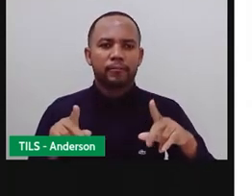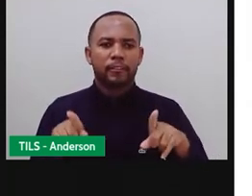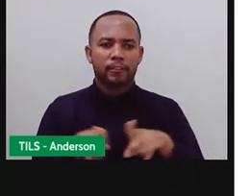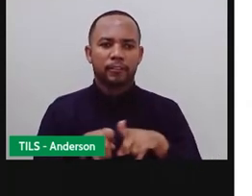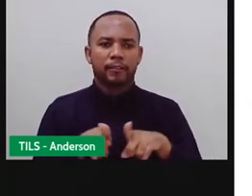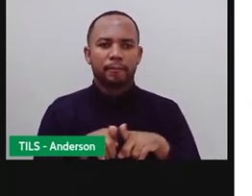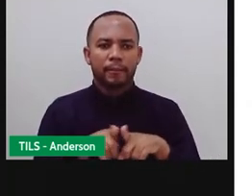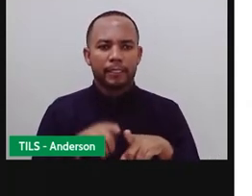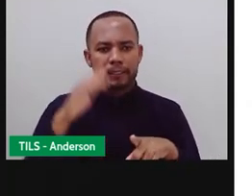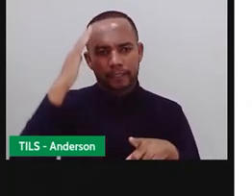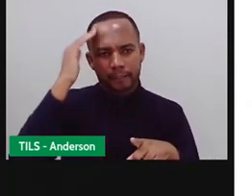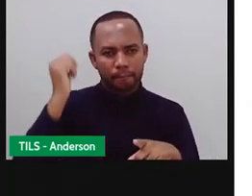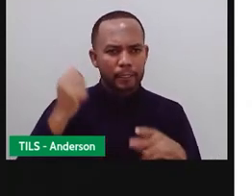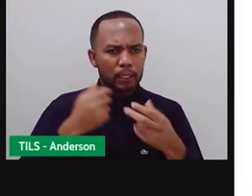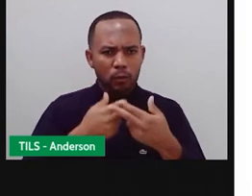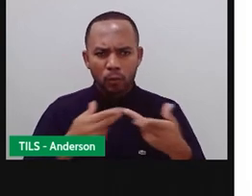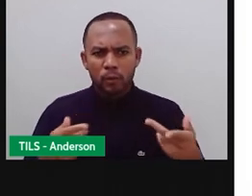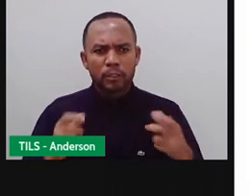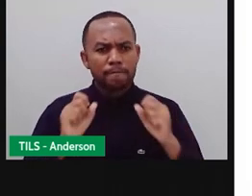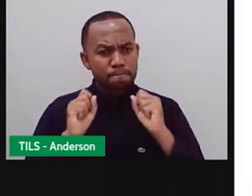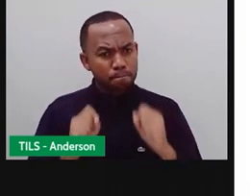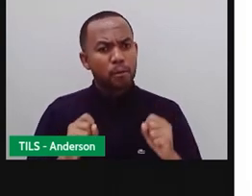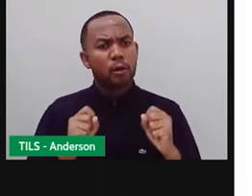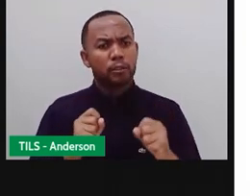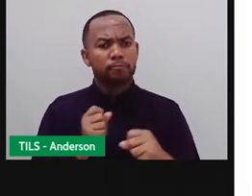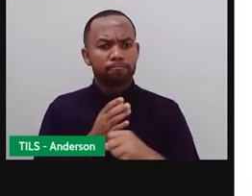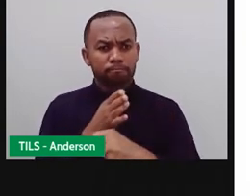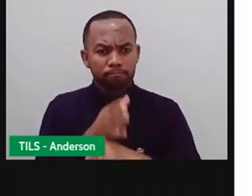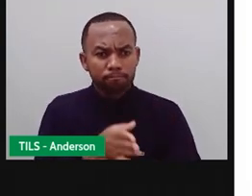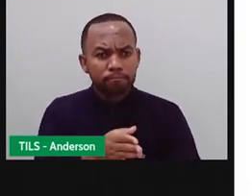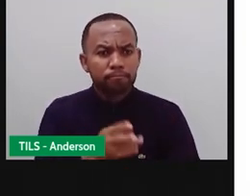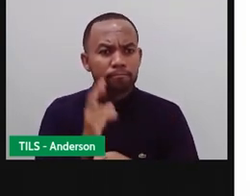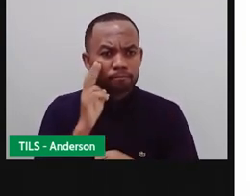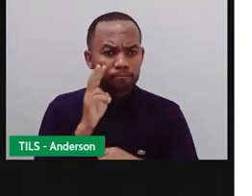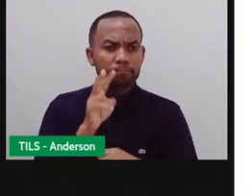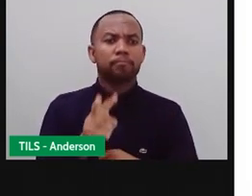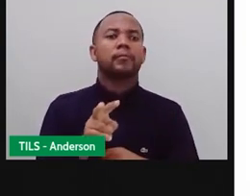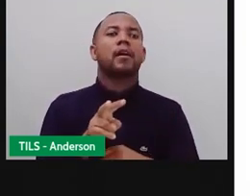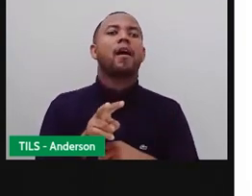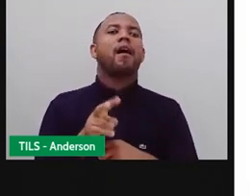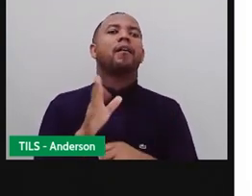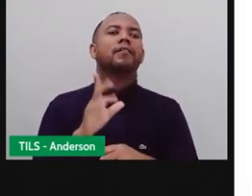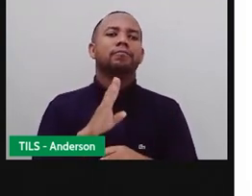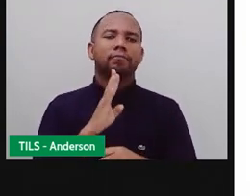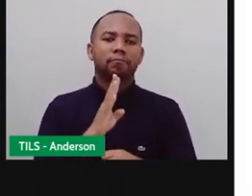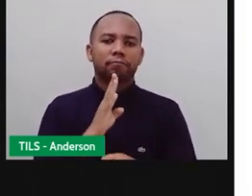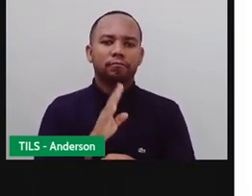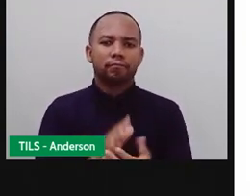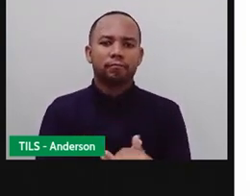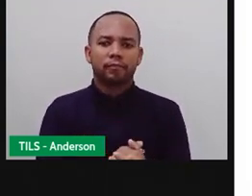assim, quer saber de alguma coisa? Vamos lá no Acordo da Cidade, porque com certeza vai estar lá.